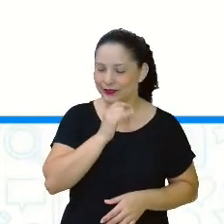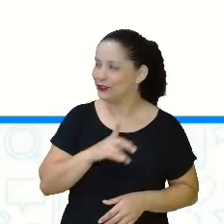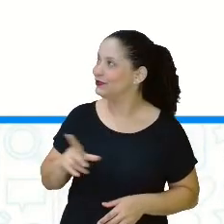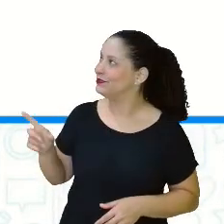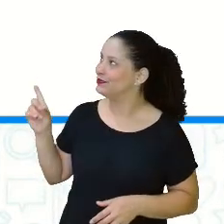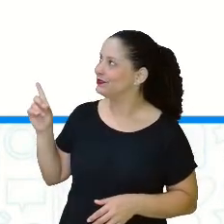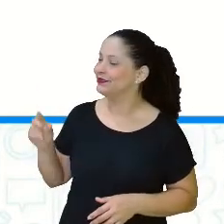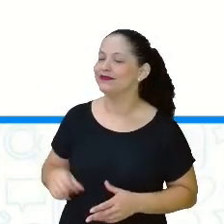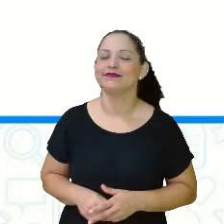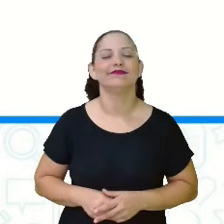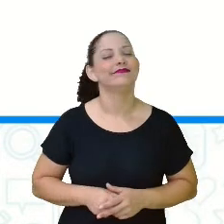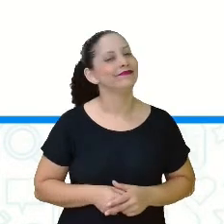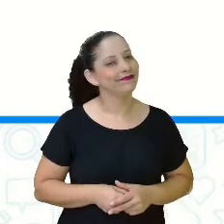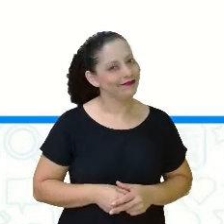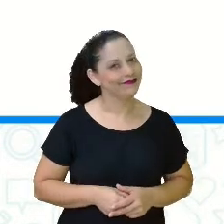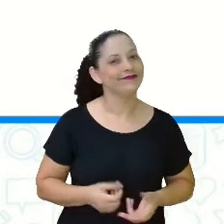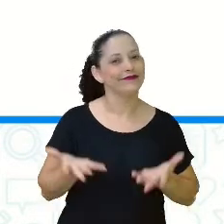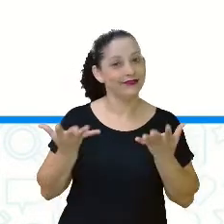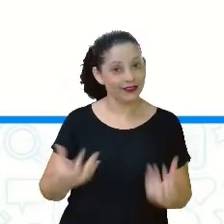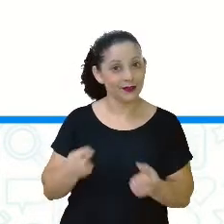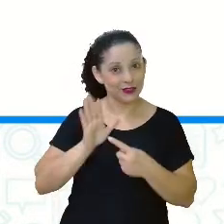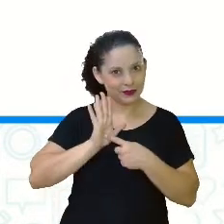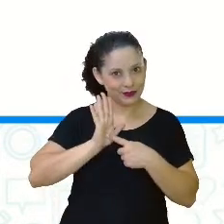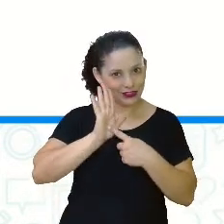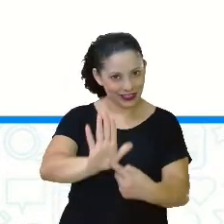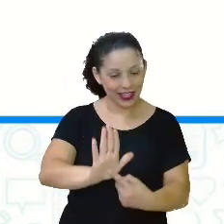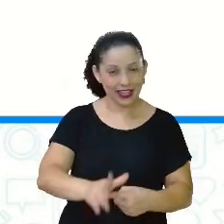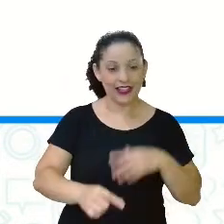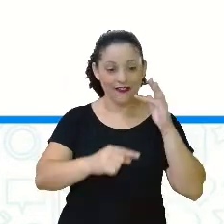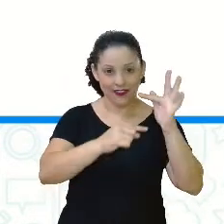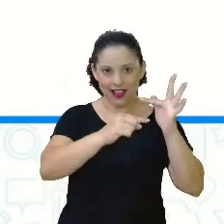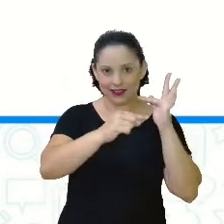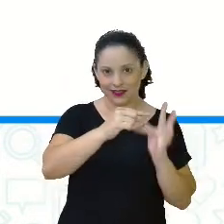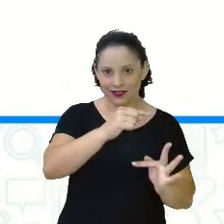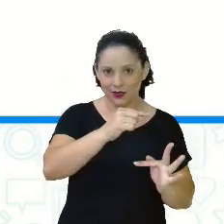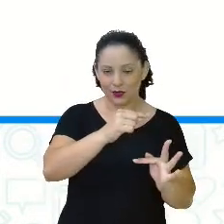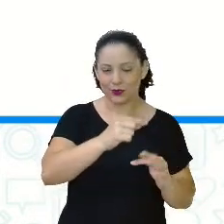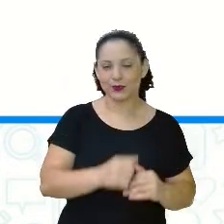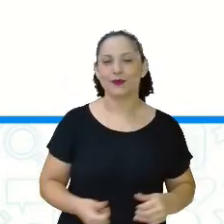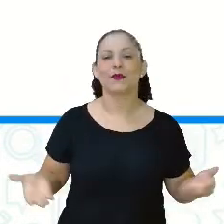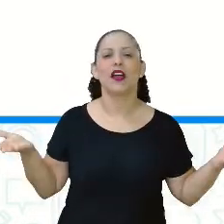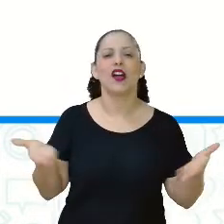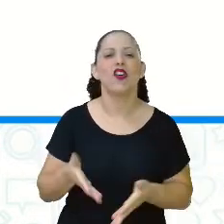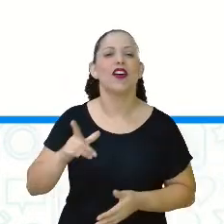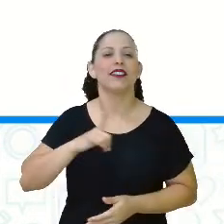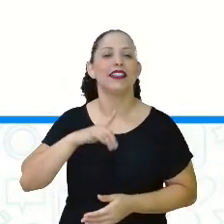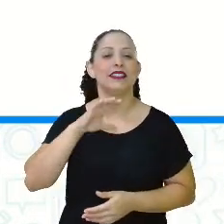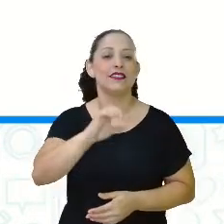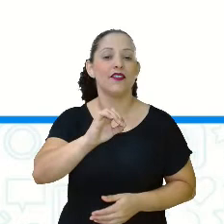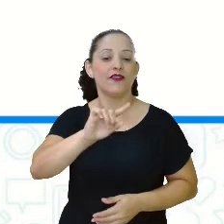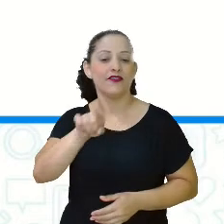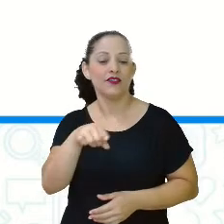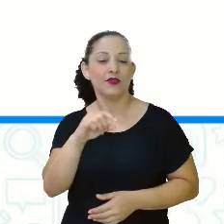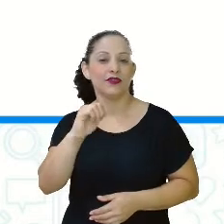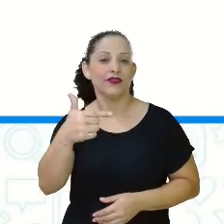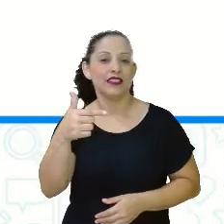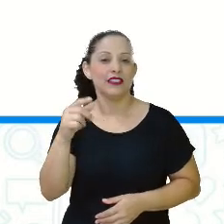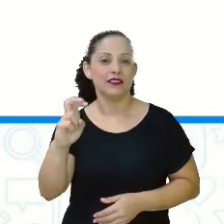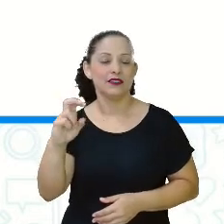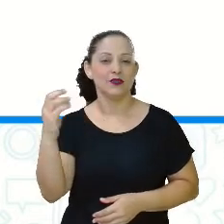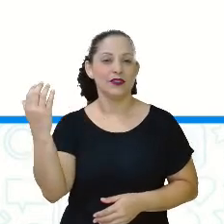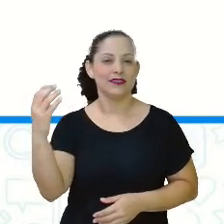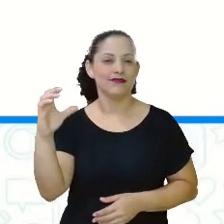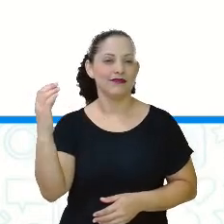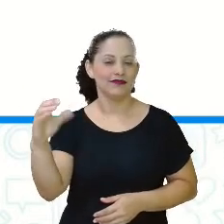né? Ó, vamos representar ainda com fração. Agora eu tenho 25 centavos. Para facilitar a vida de